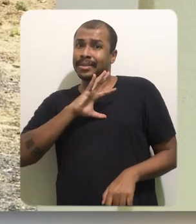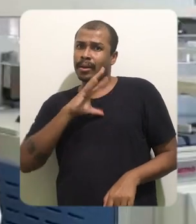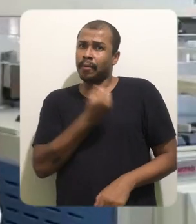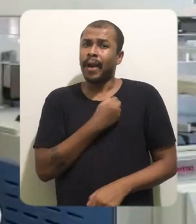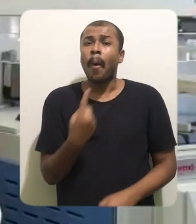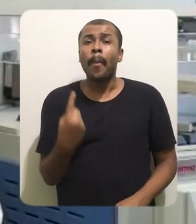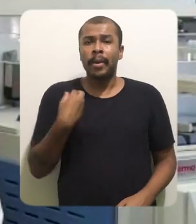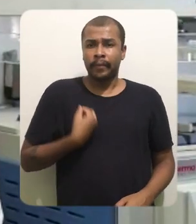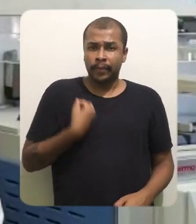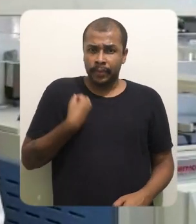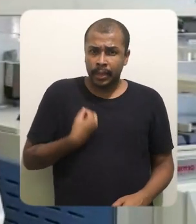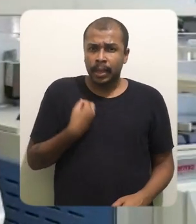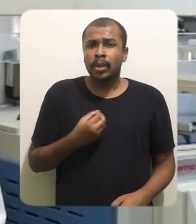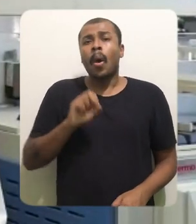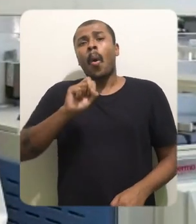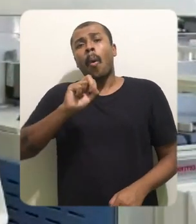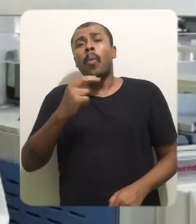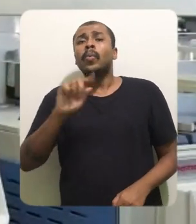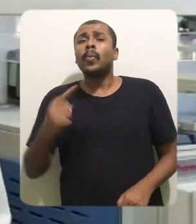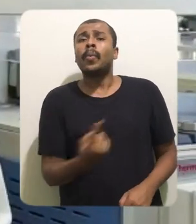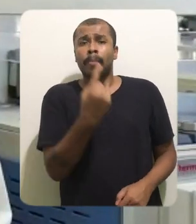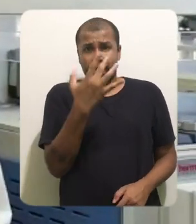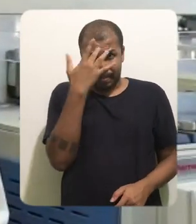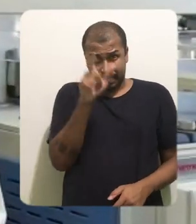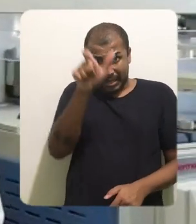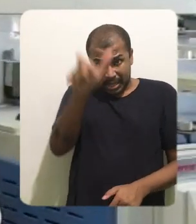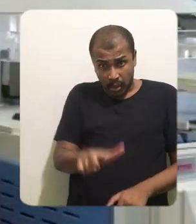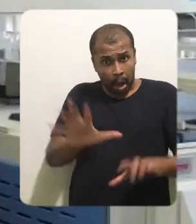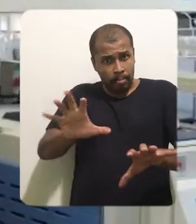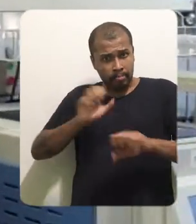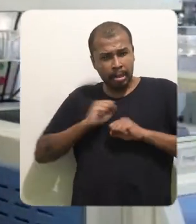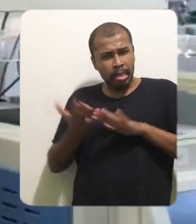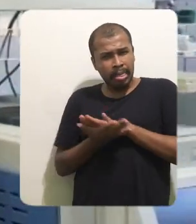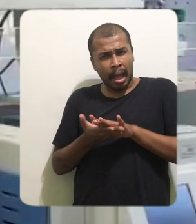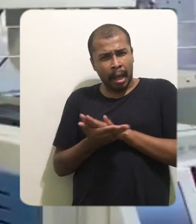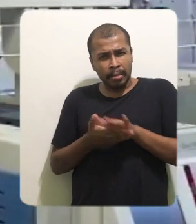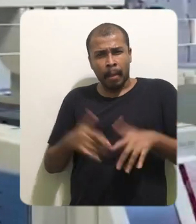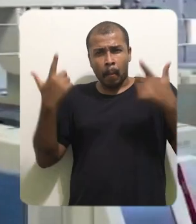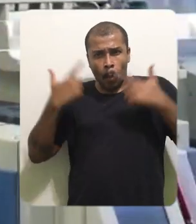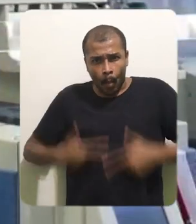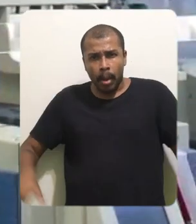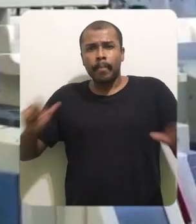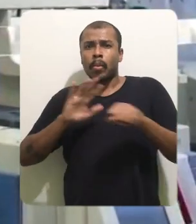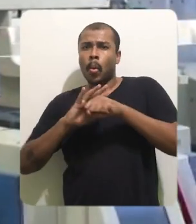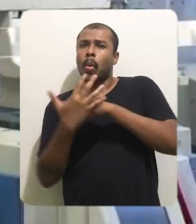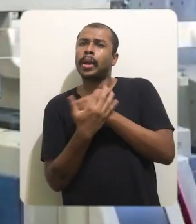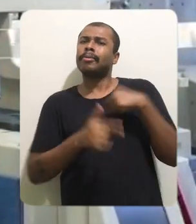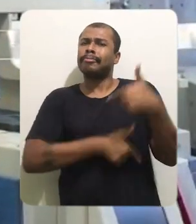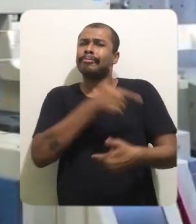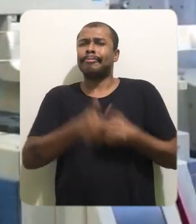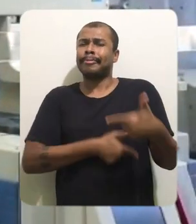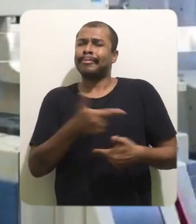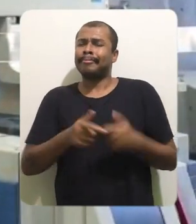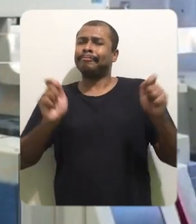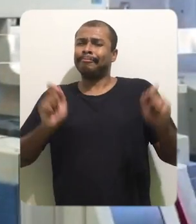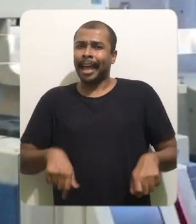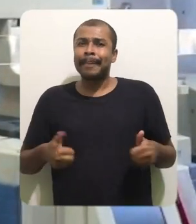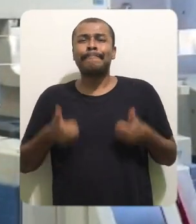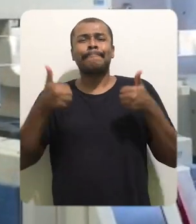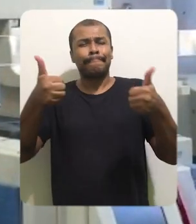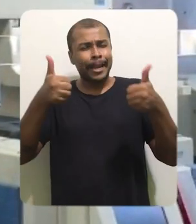Se a gente conseguir salvar uma vida ou prevenir que uma pessoa não seja contaminada pelo